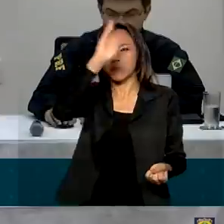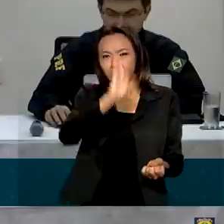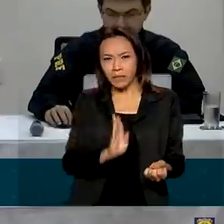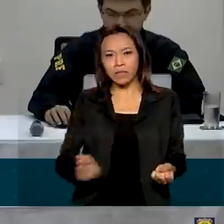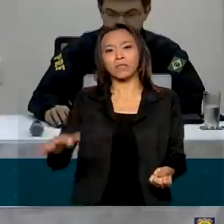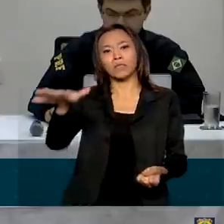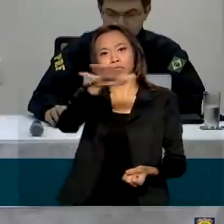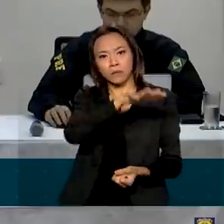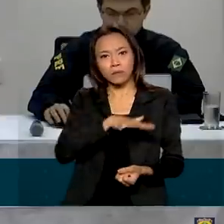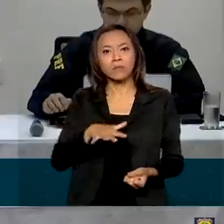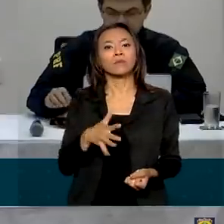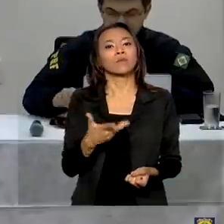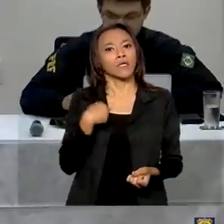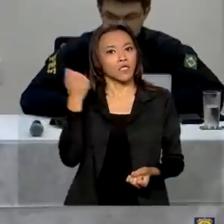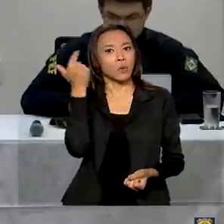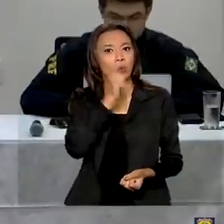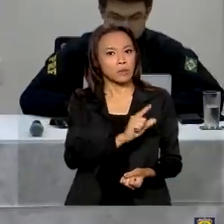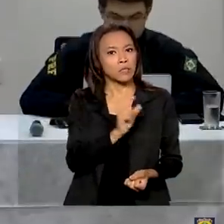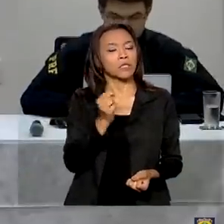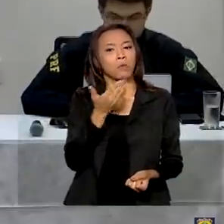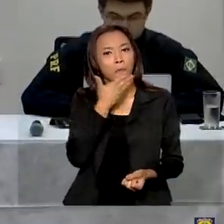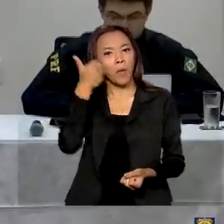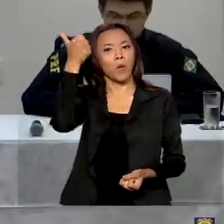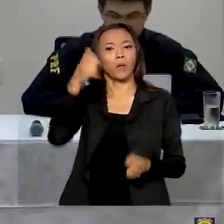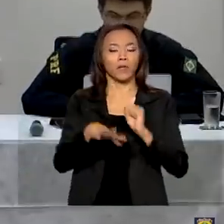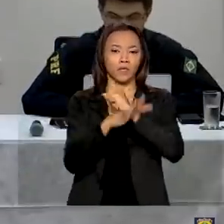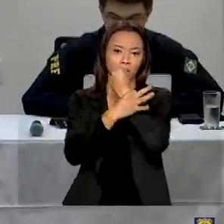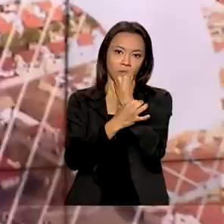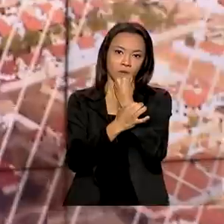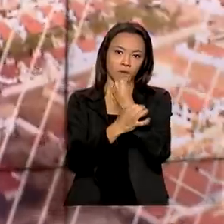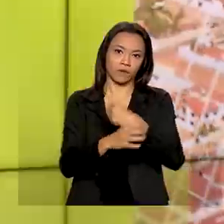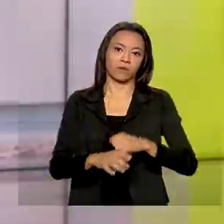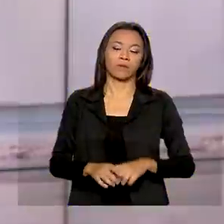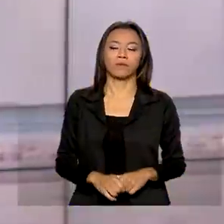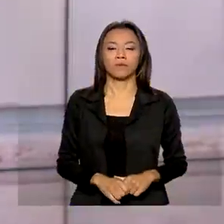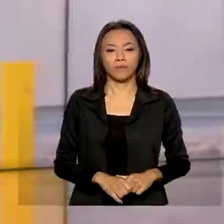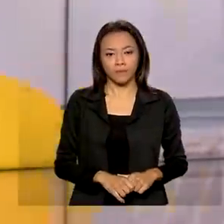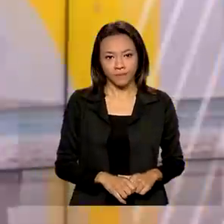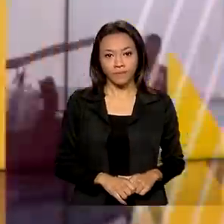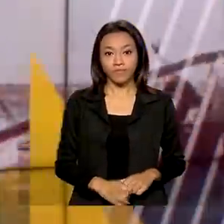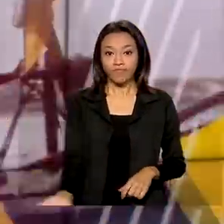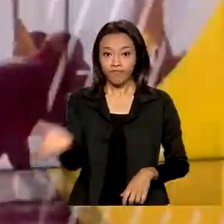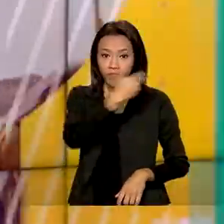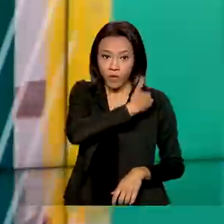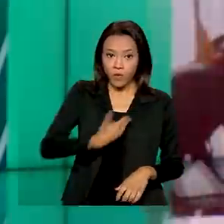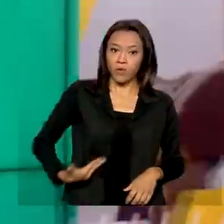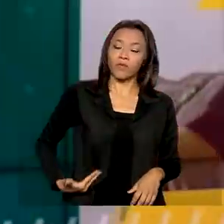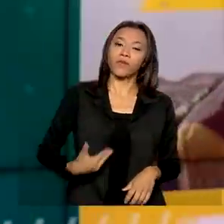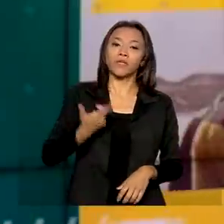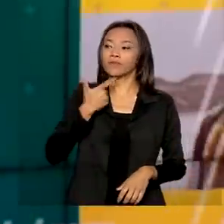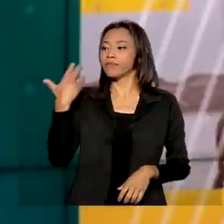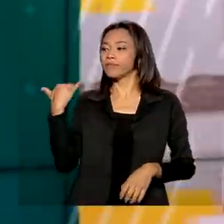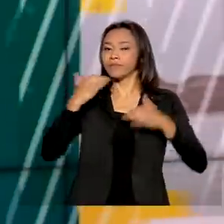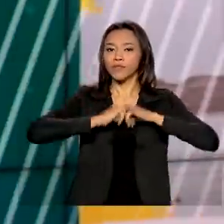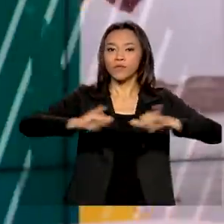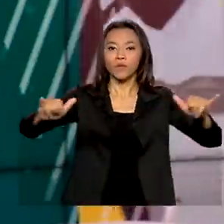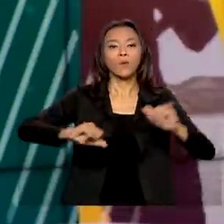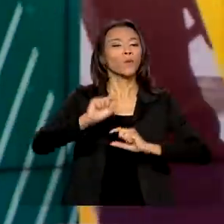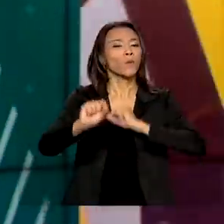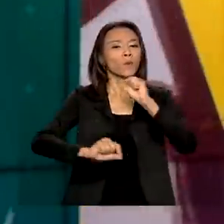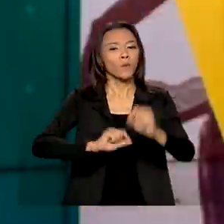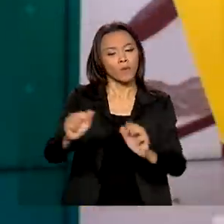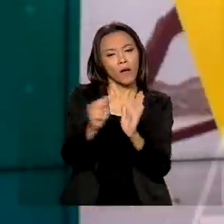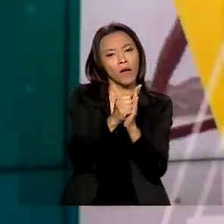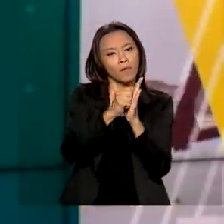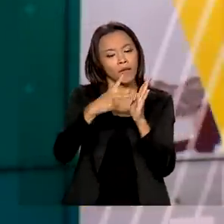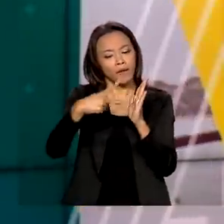ganho significativo e uma melhoria da segurança dos nossos cidadãos. O governo federal lançou um aplicativo que vai permitir a